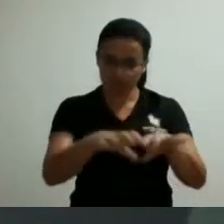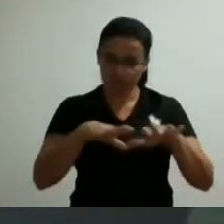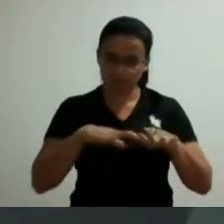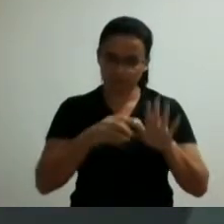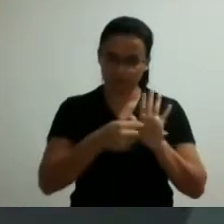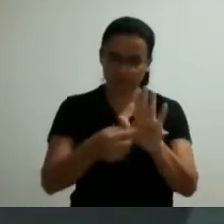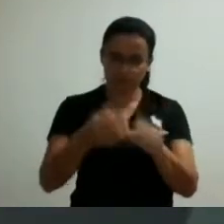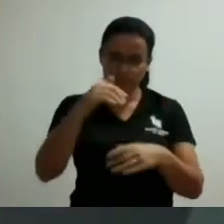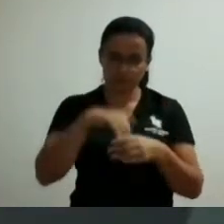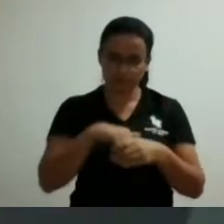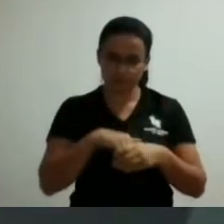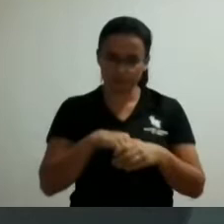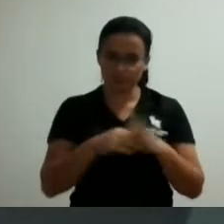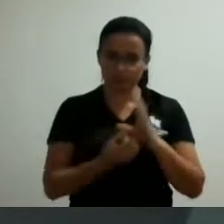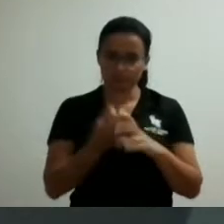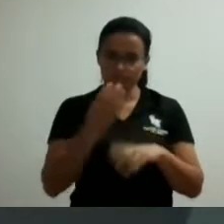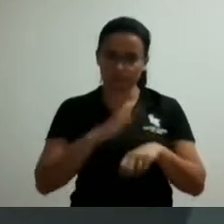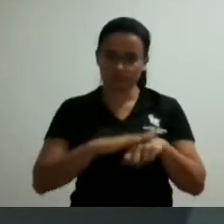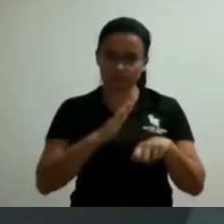manifestarei meu voto